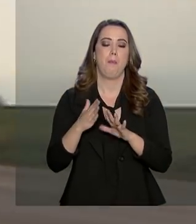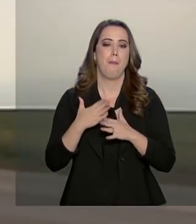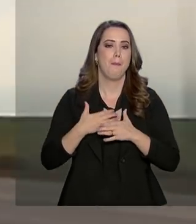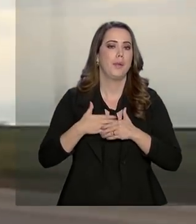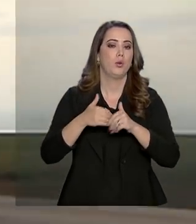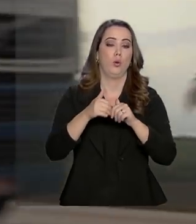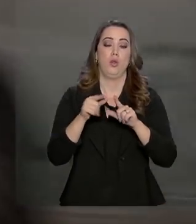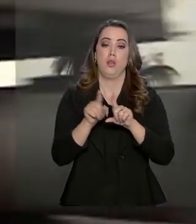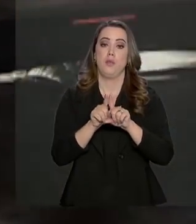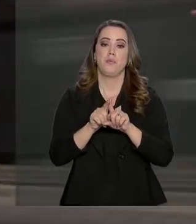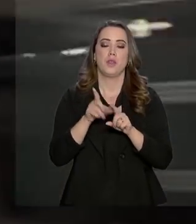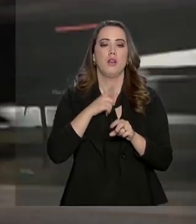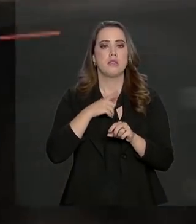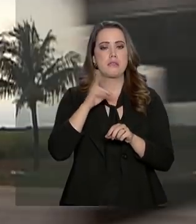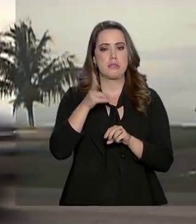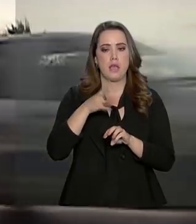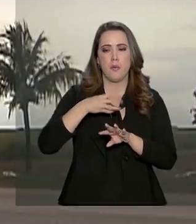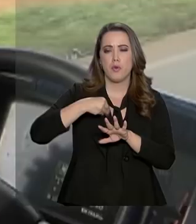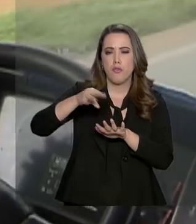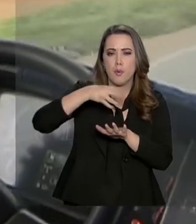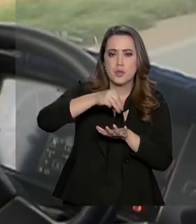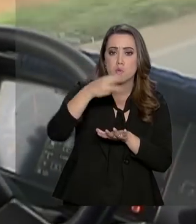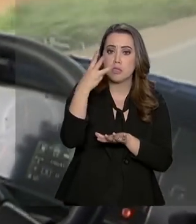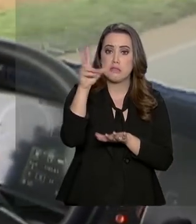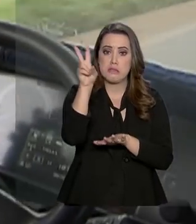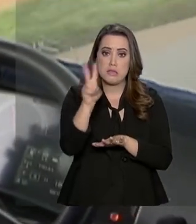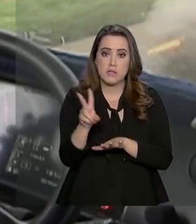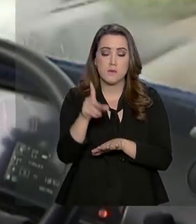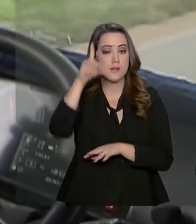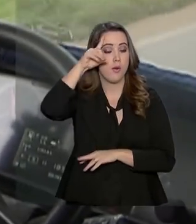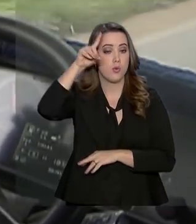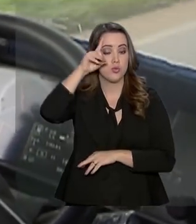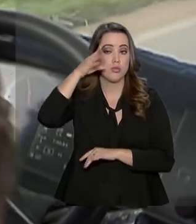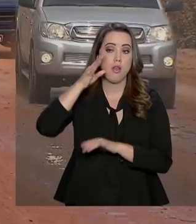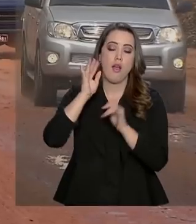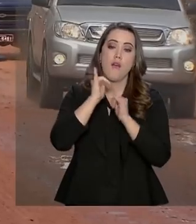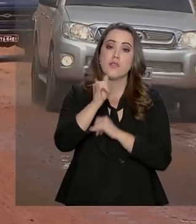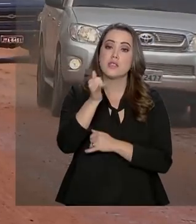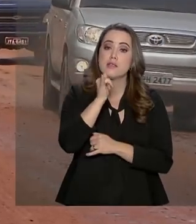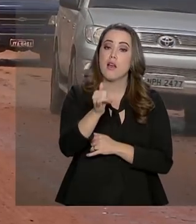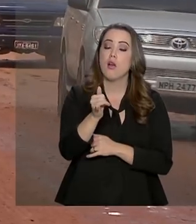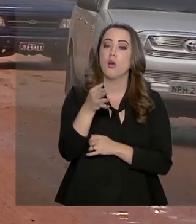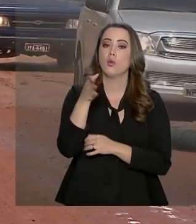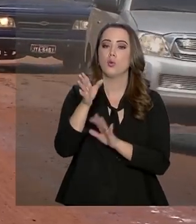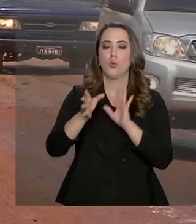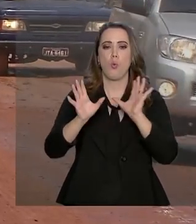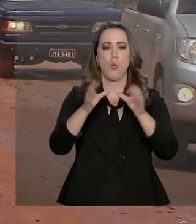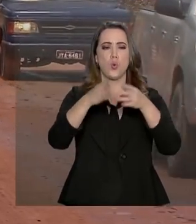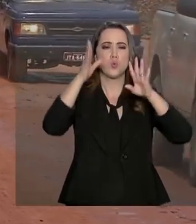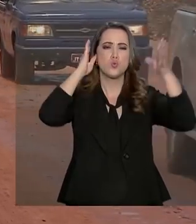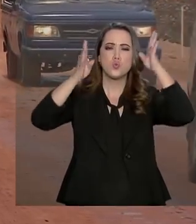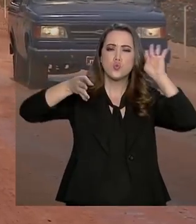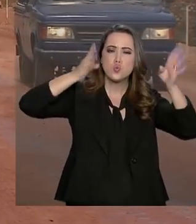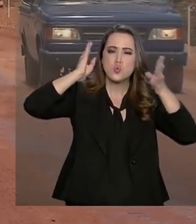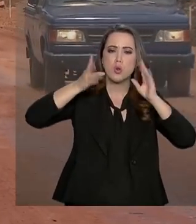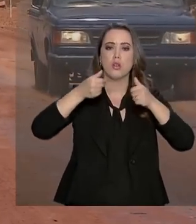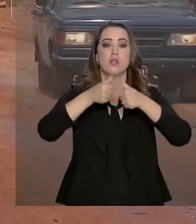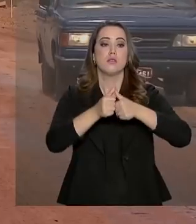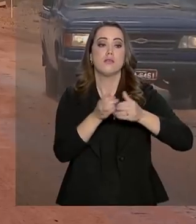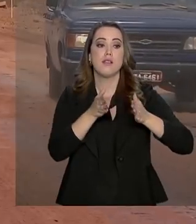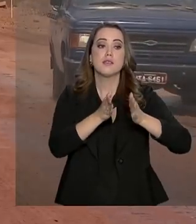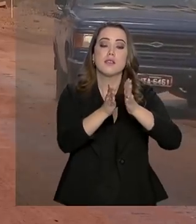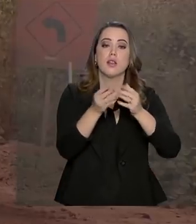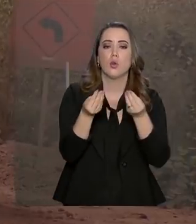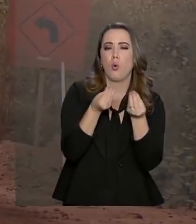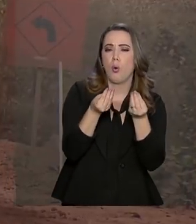três boletins diários informando aos caminhoneiros sobre o tráfego da rodovia. O Exército dá apoio ainda na área de saúde